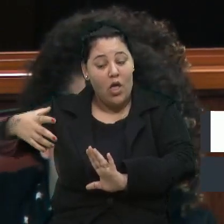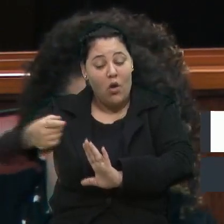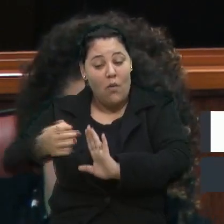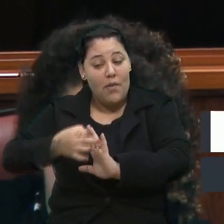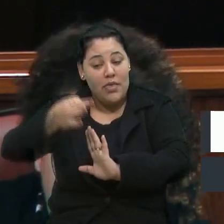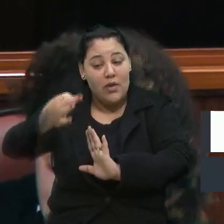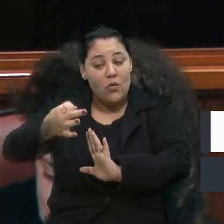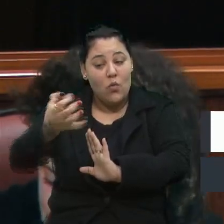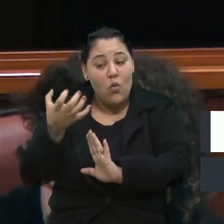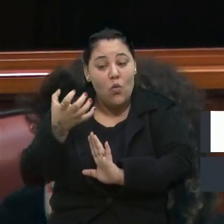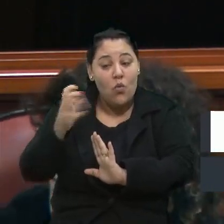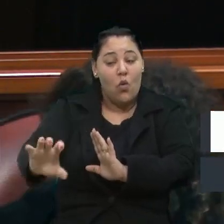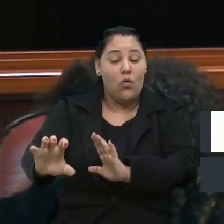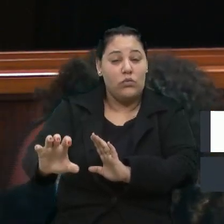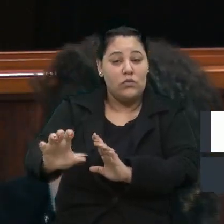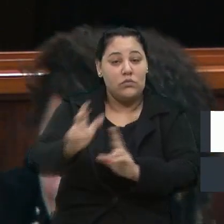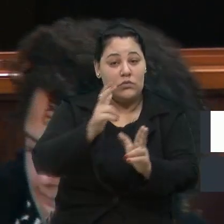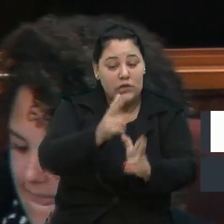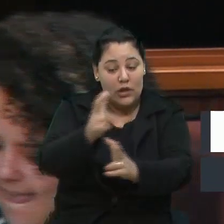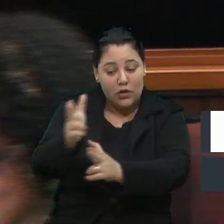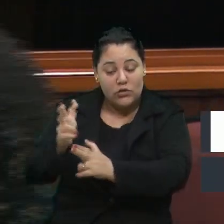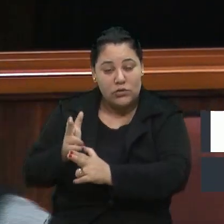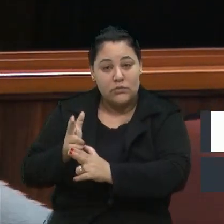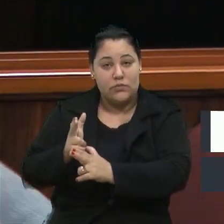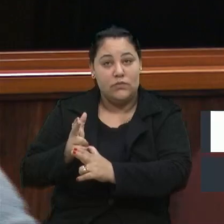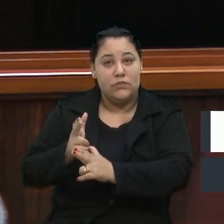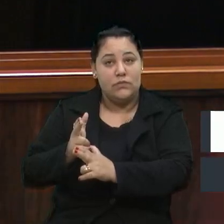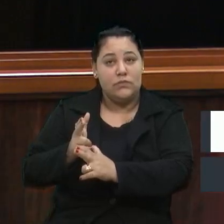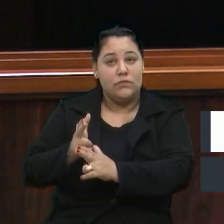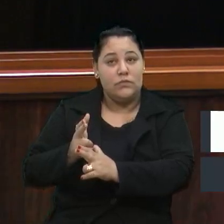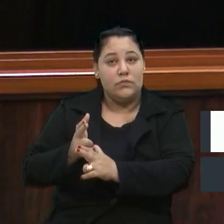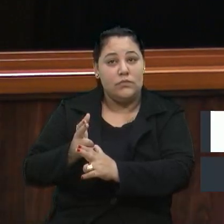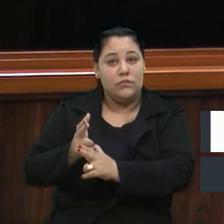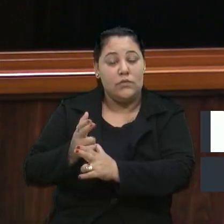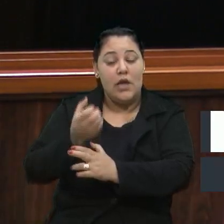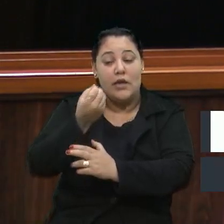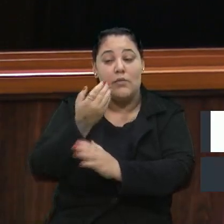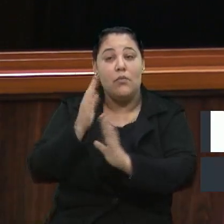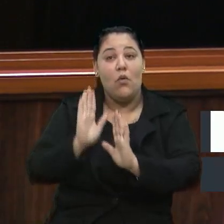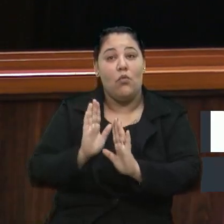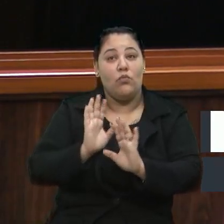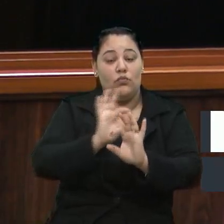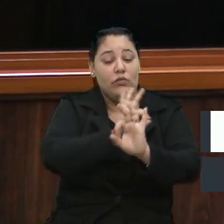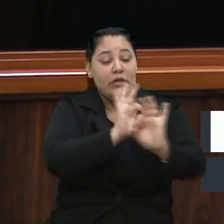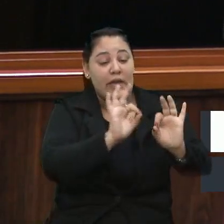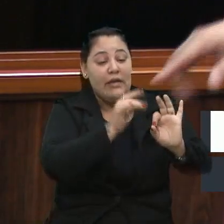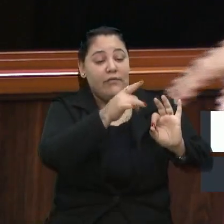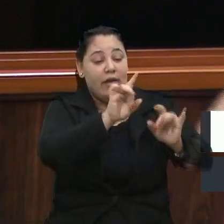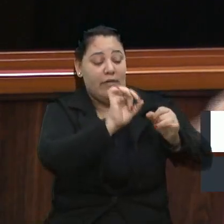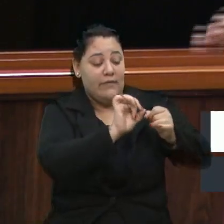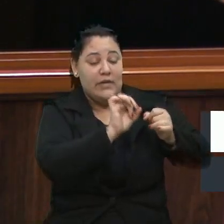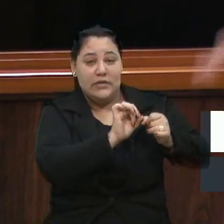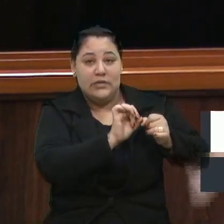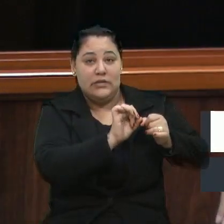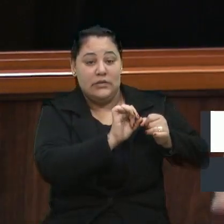e de que ninguém vai vir fazer moção com o objetivo de querer atribuir a